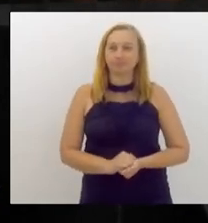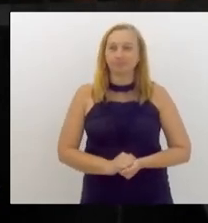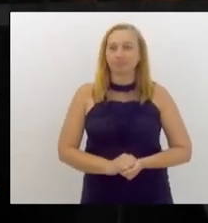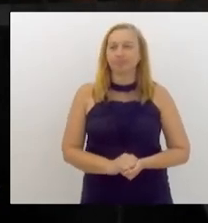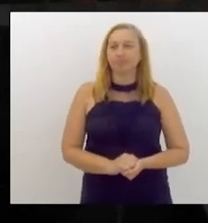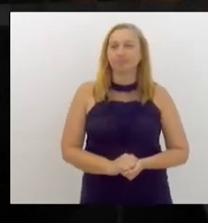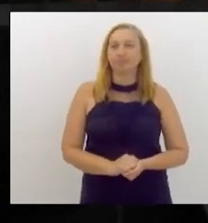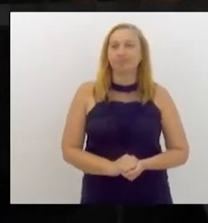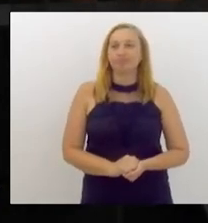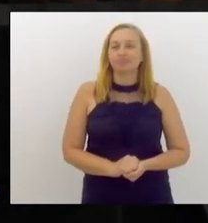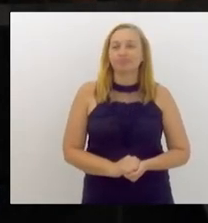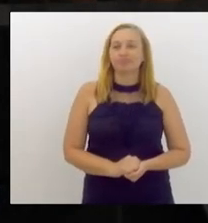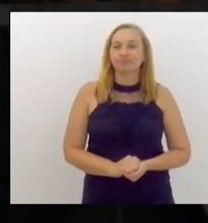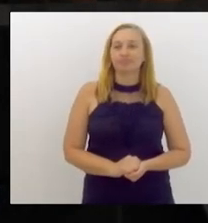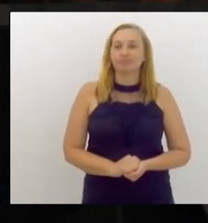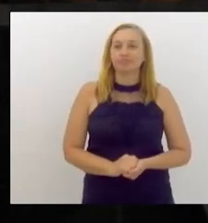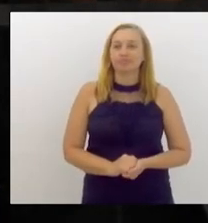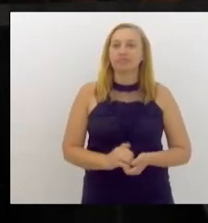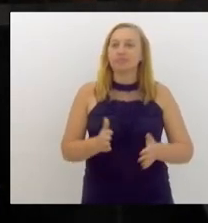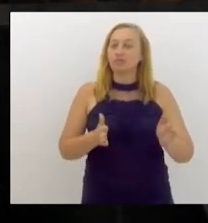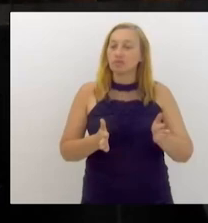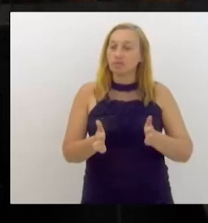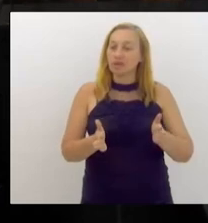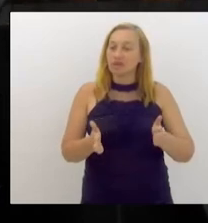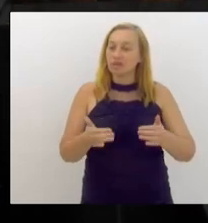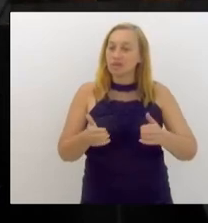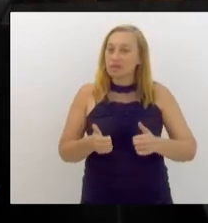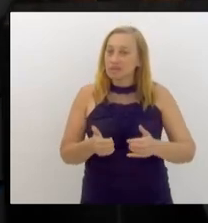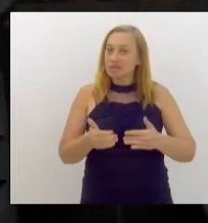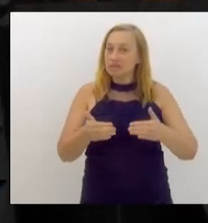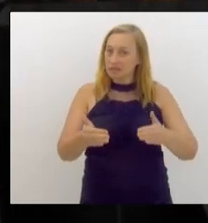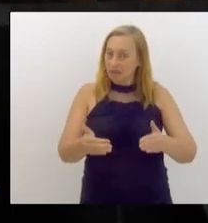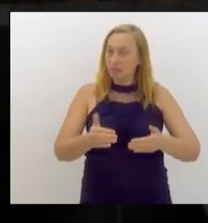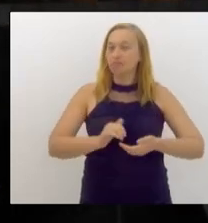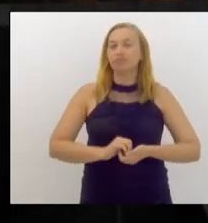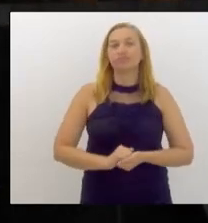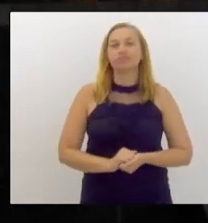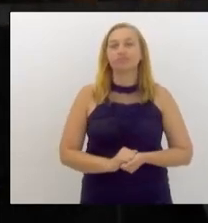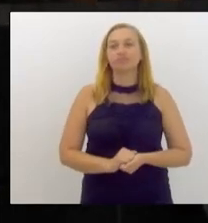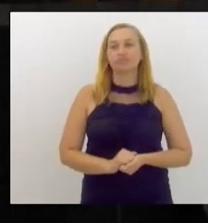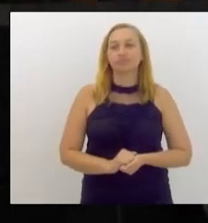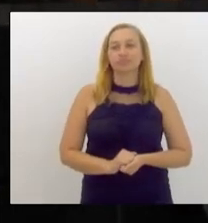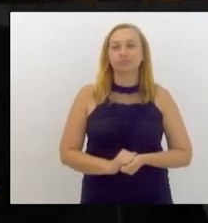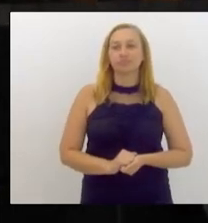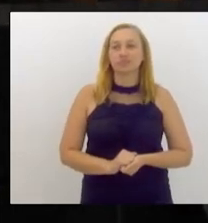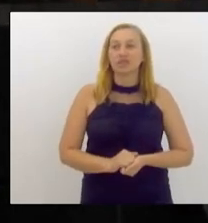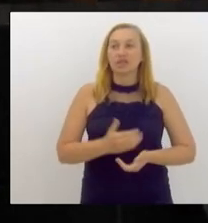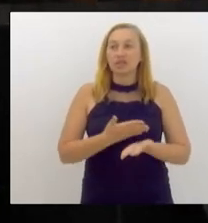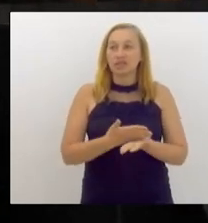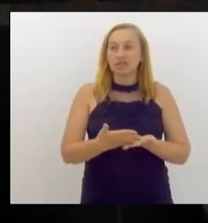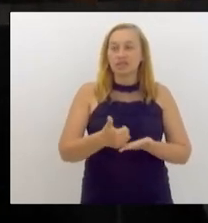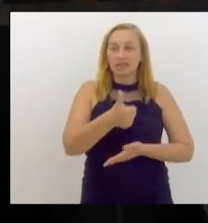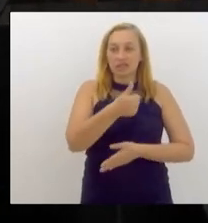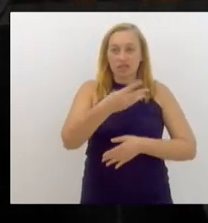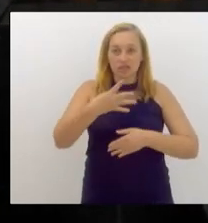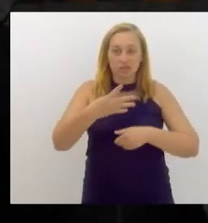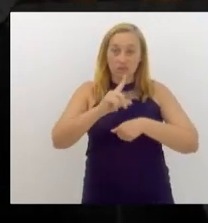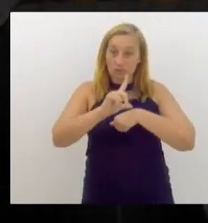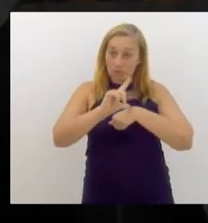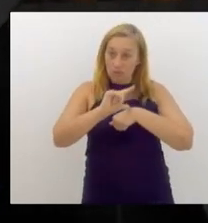que o expediente inicial, que abre às 14 horas,